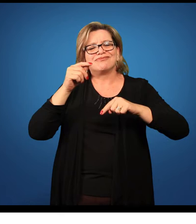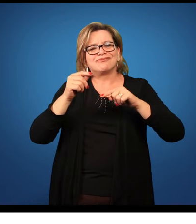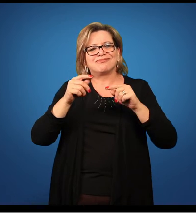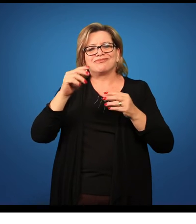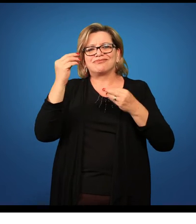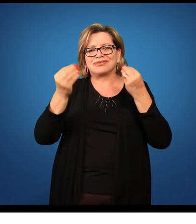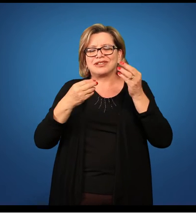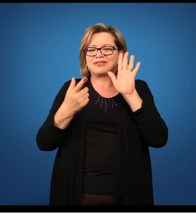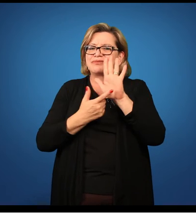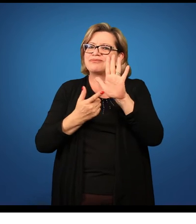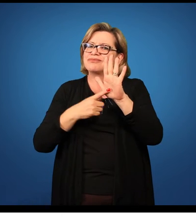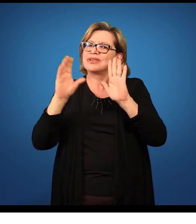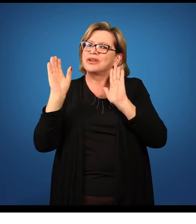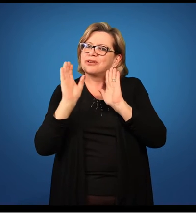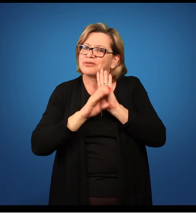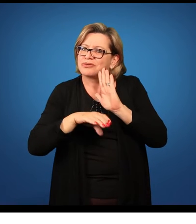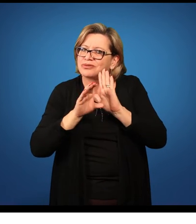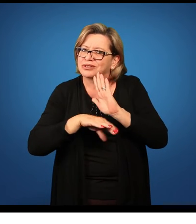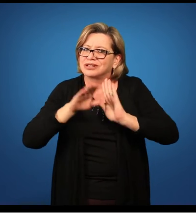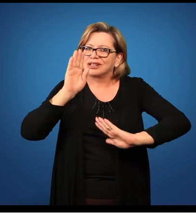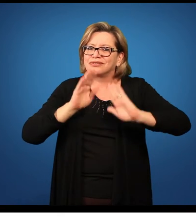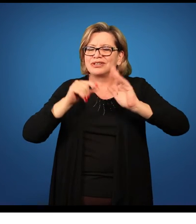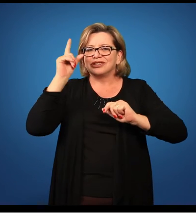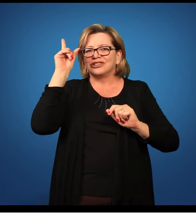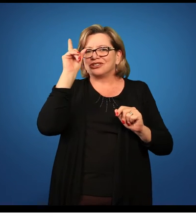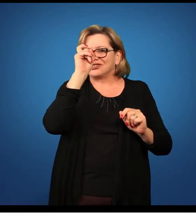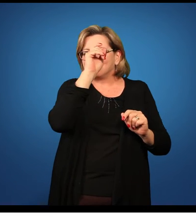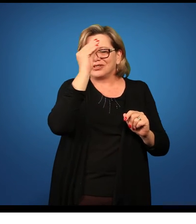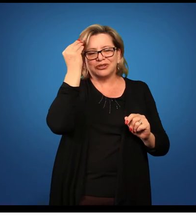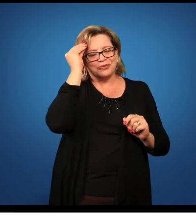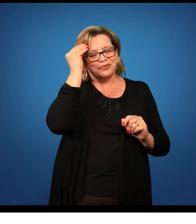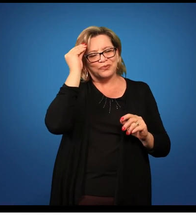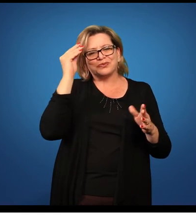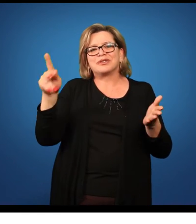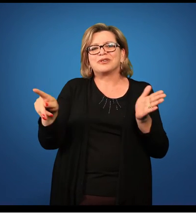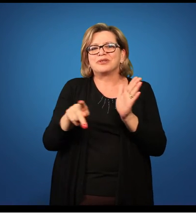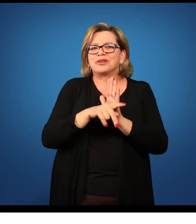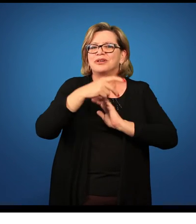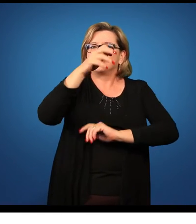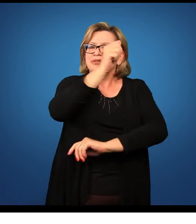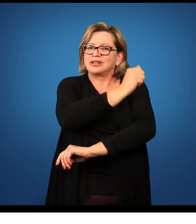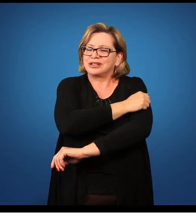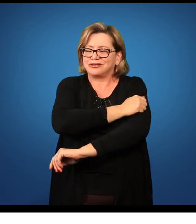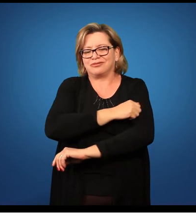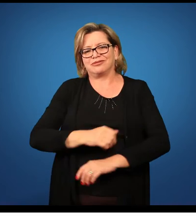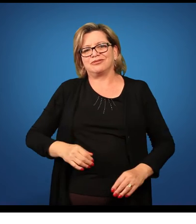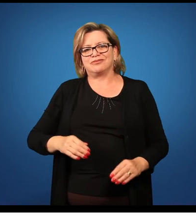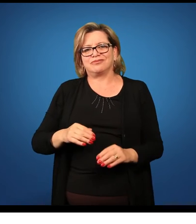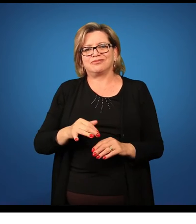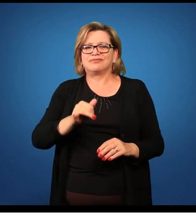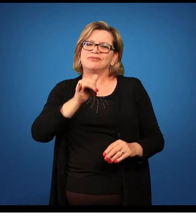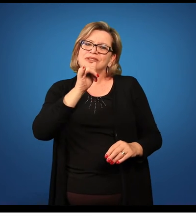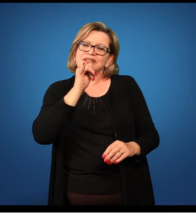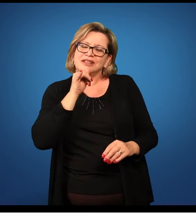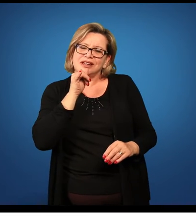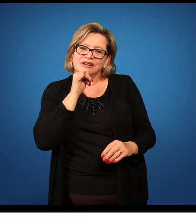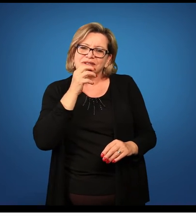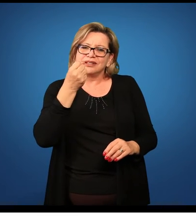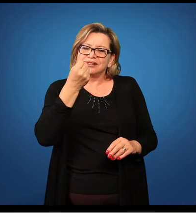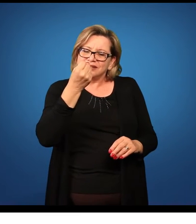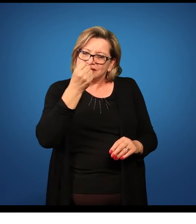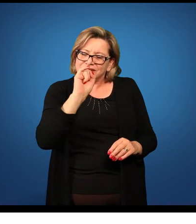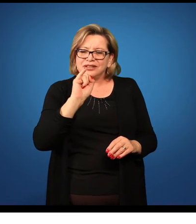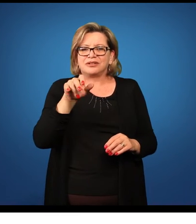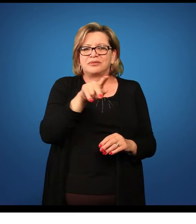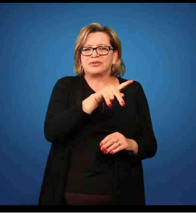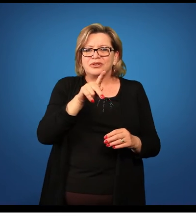aquele conceito de difícil compreensão por parte dos alunos. Por exemplo, se o professor vai trabalhar a parte de célula,